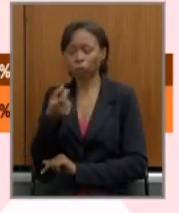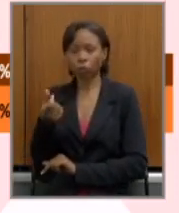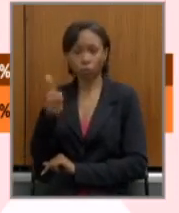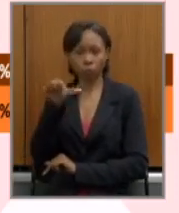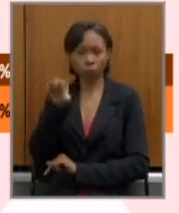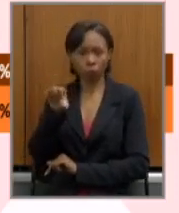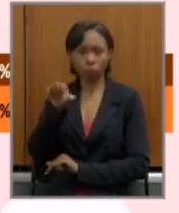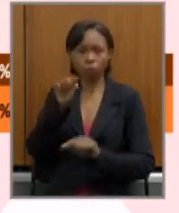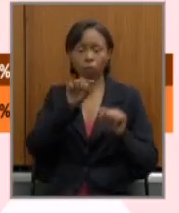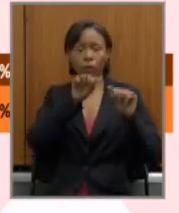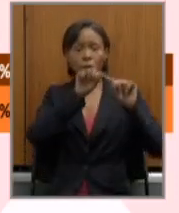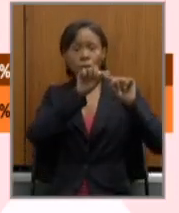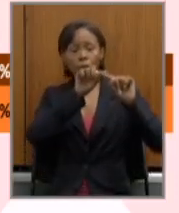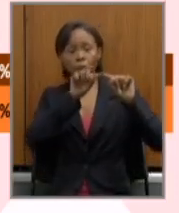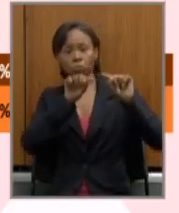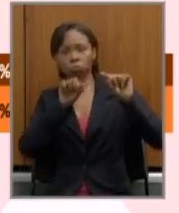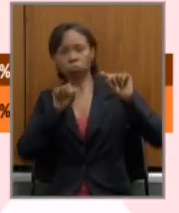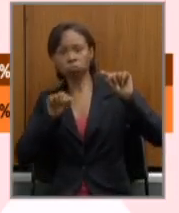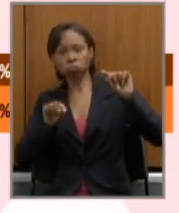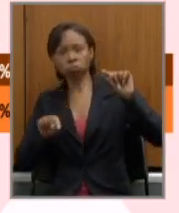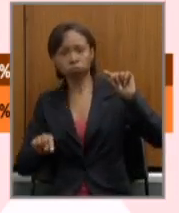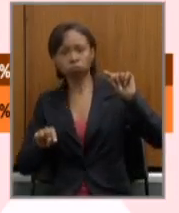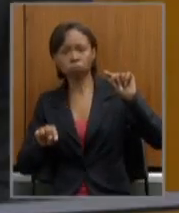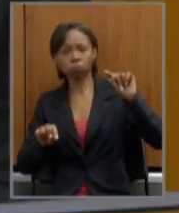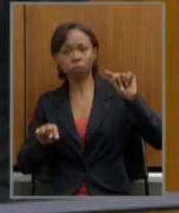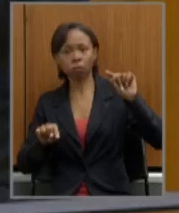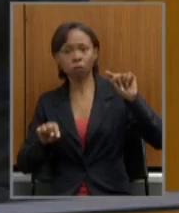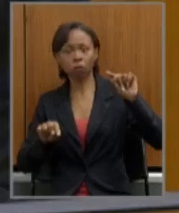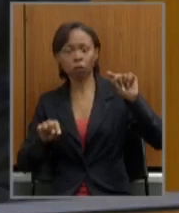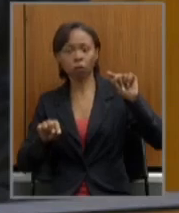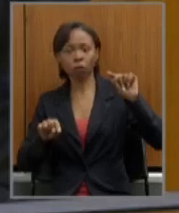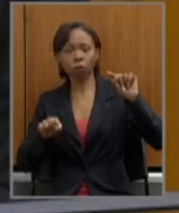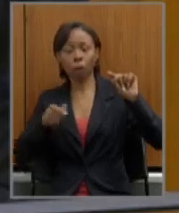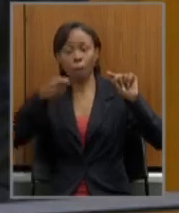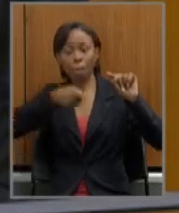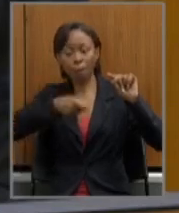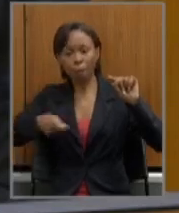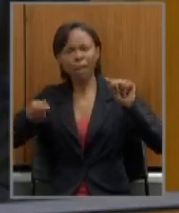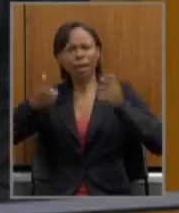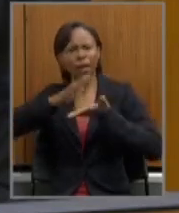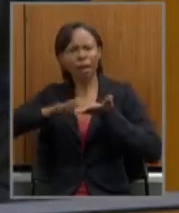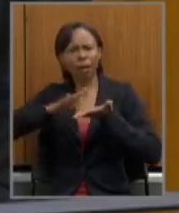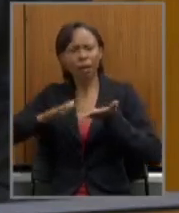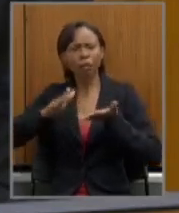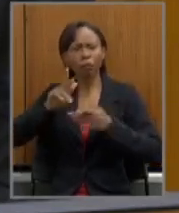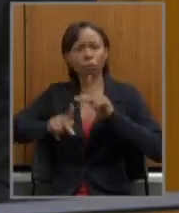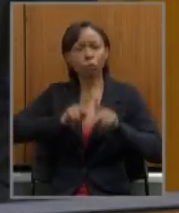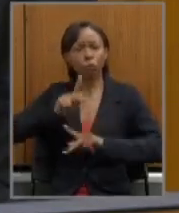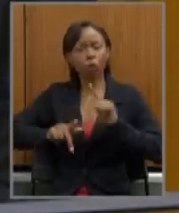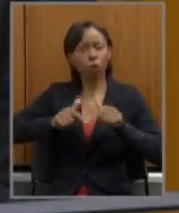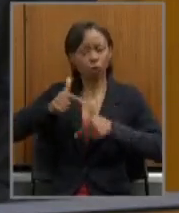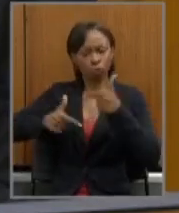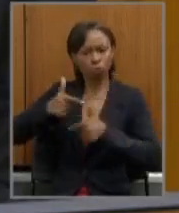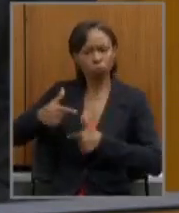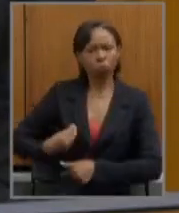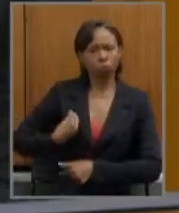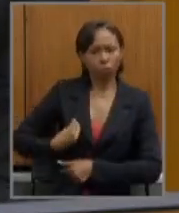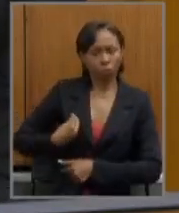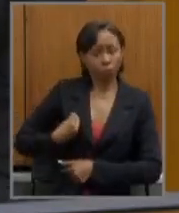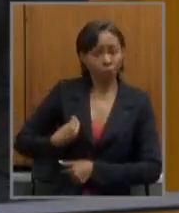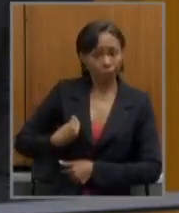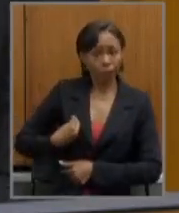queda na despesa com pessoal ativo, fruto, inclusive,